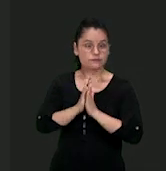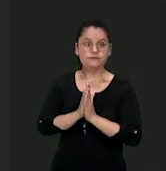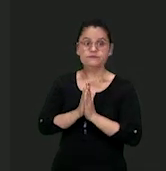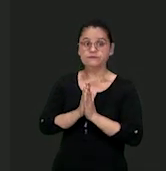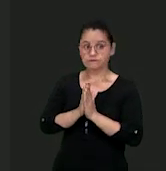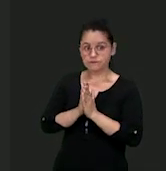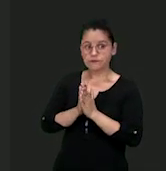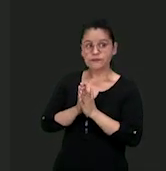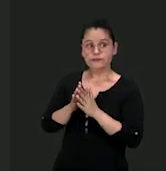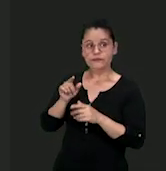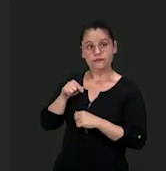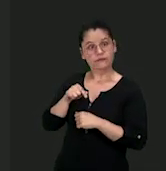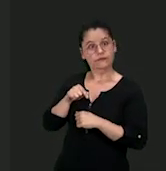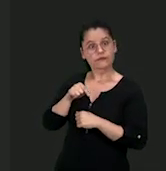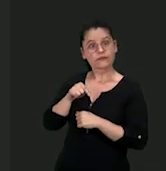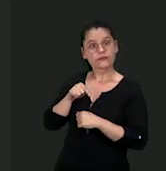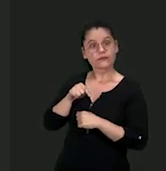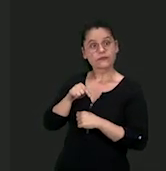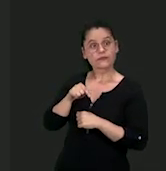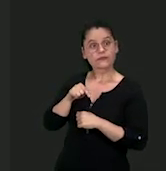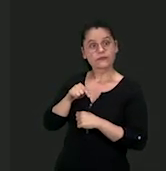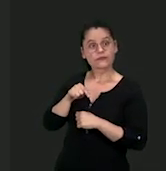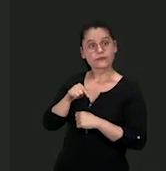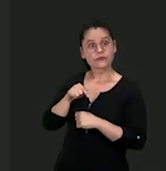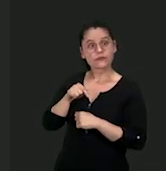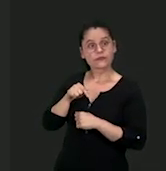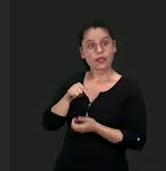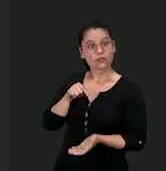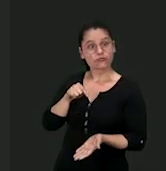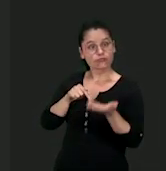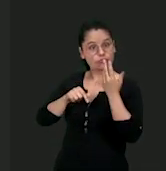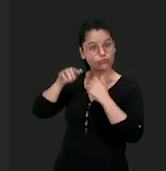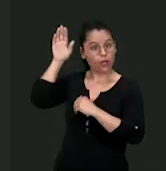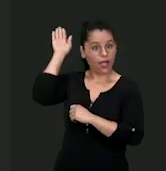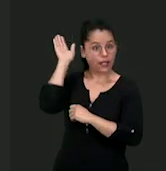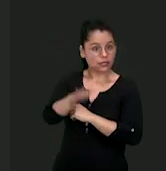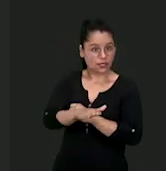ok? E aqui é a zona de ataque,